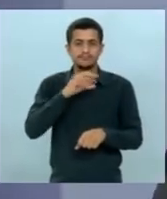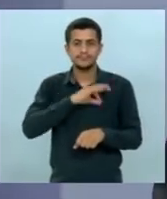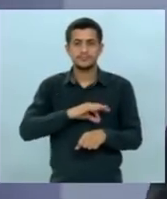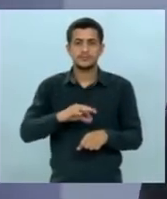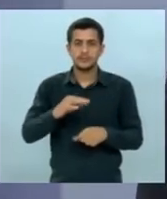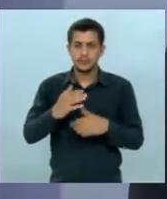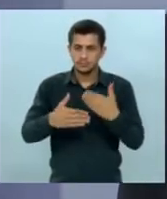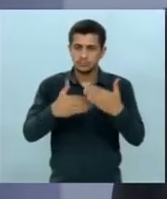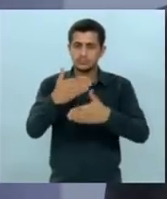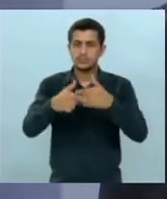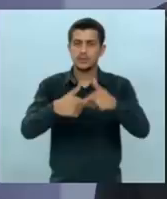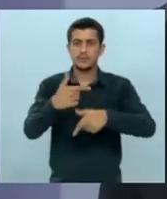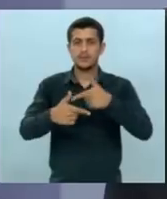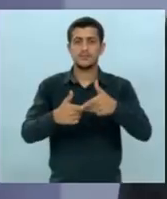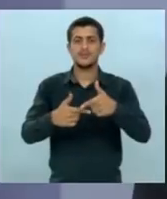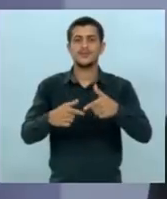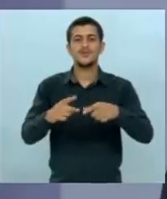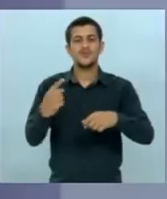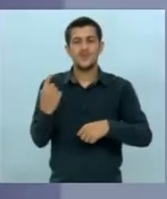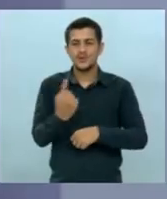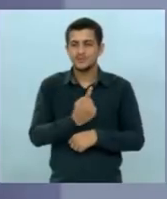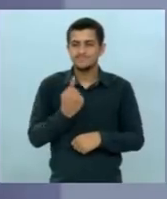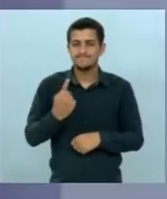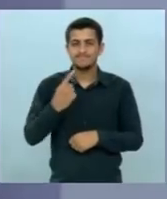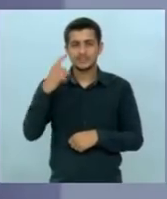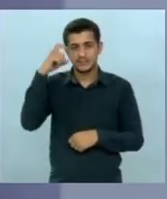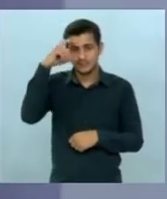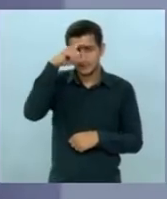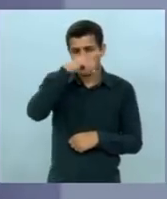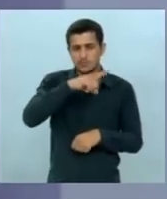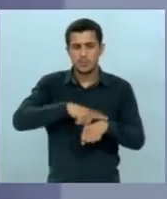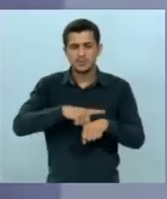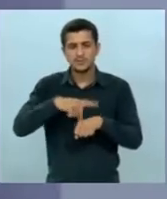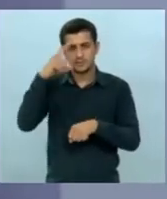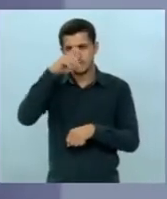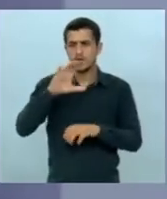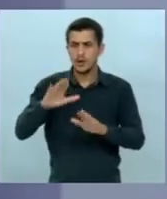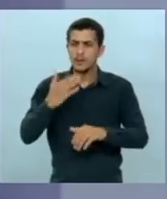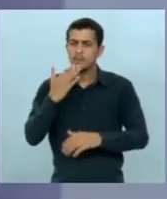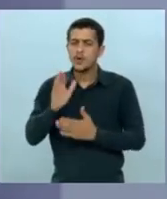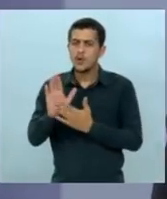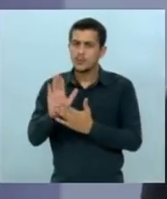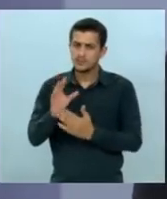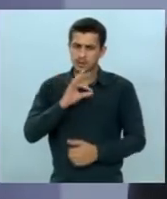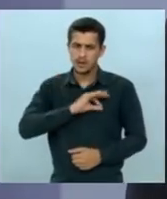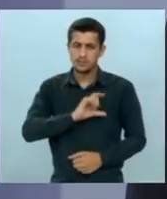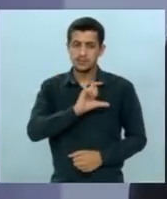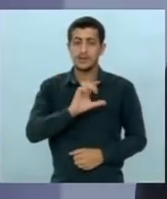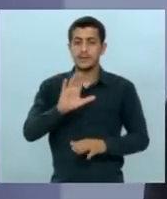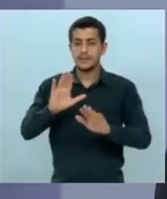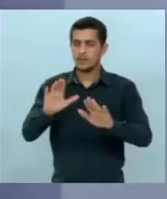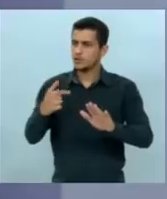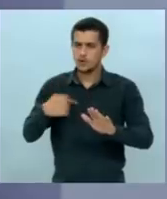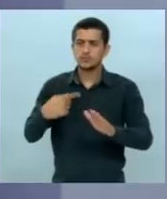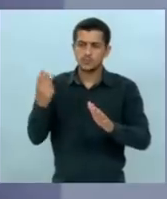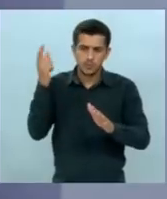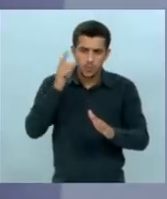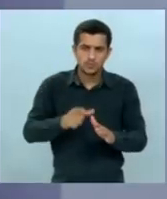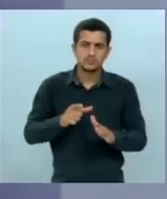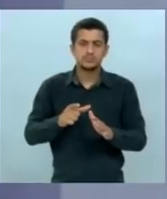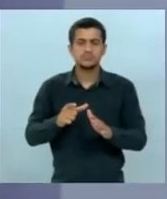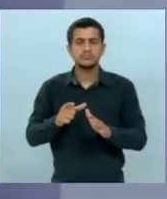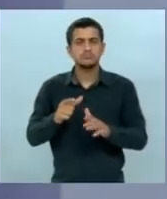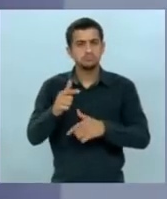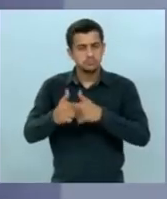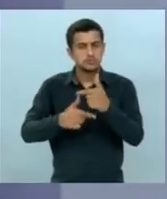e fizemos tudo isso num momento extremamente difícil muita gente prometeu o melhor salário nós cumprimos o melhor salário de professor do Brasil